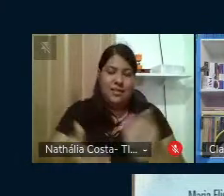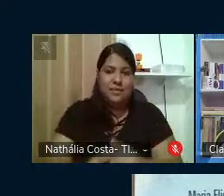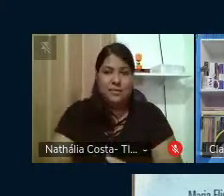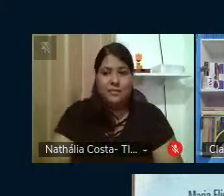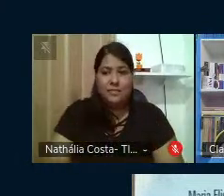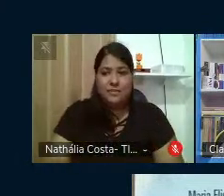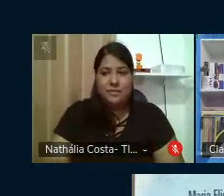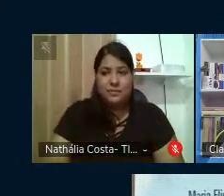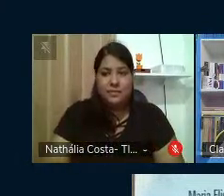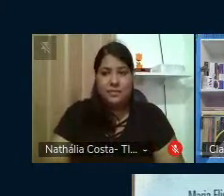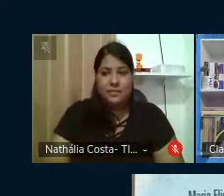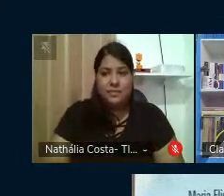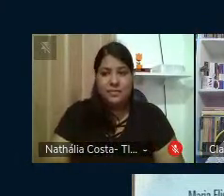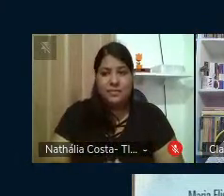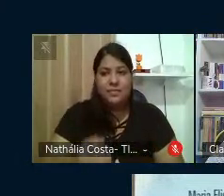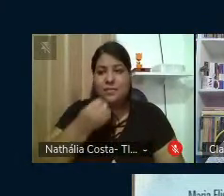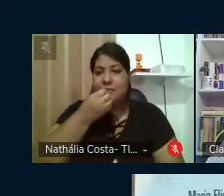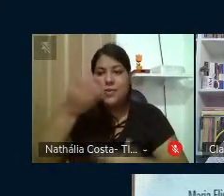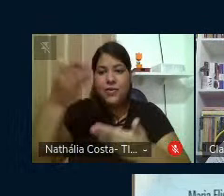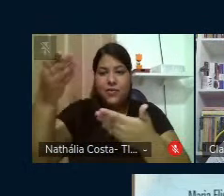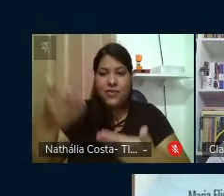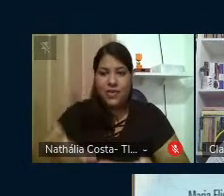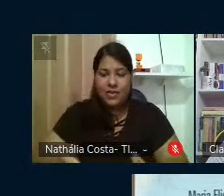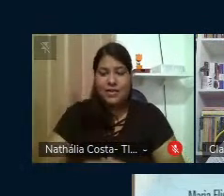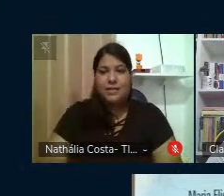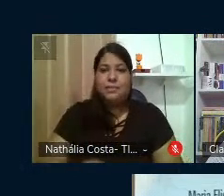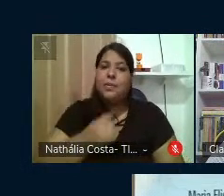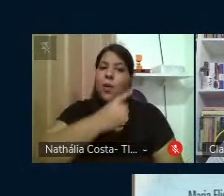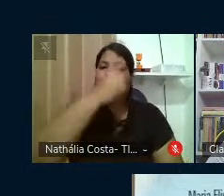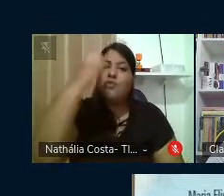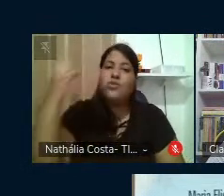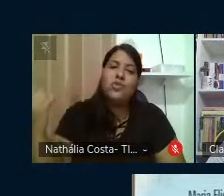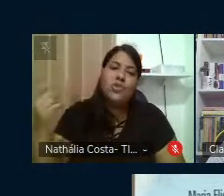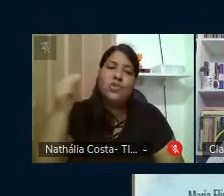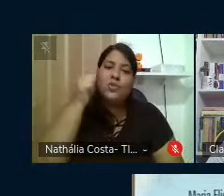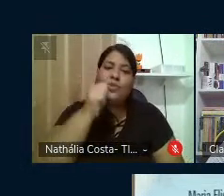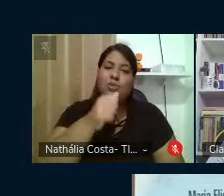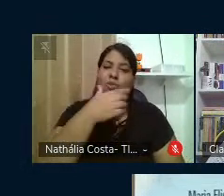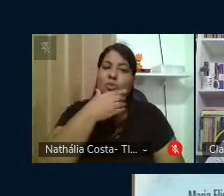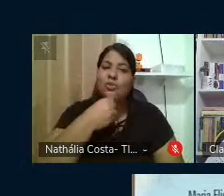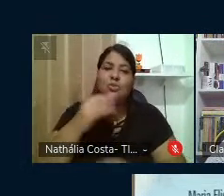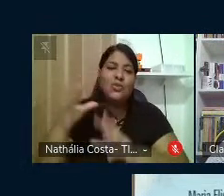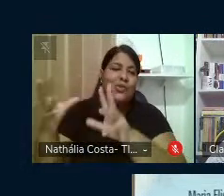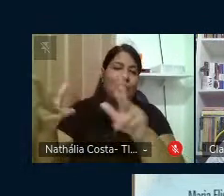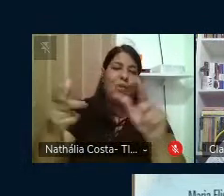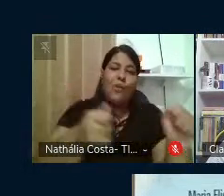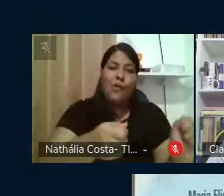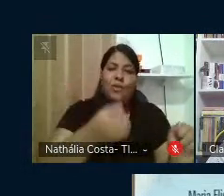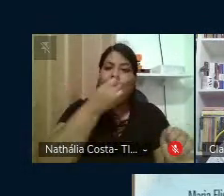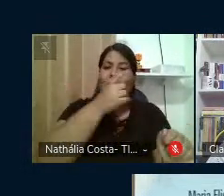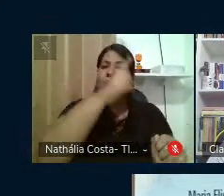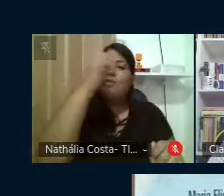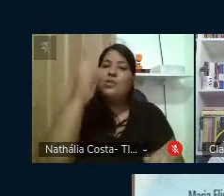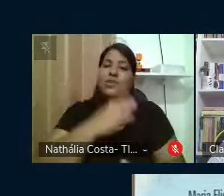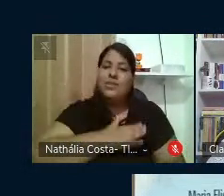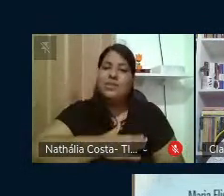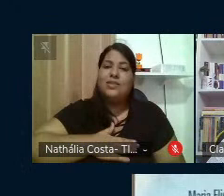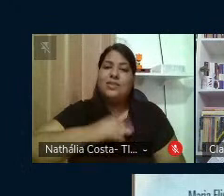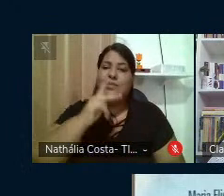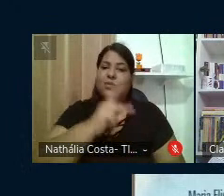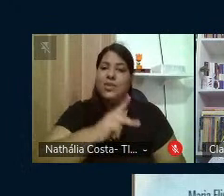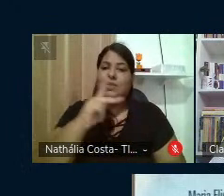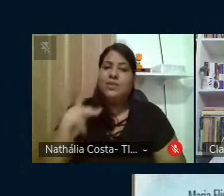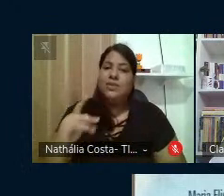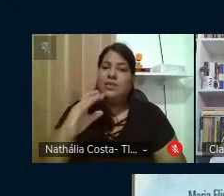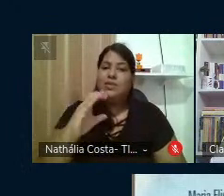Bom dia a todas e todos, todos. Bom dia, querida professora Claudilene.